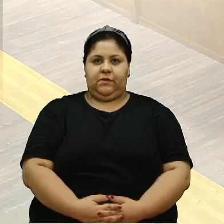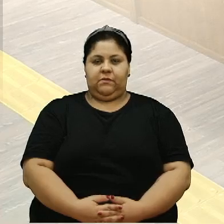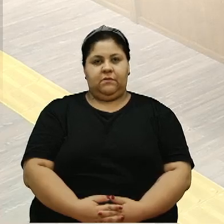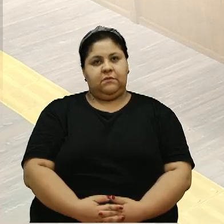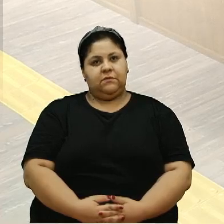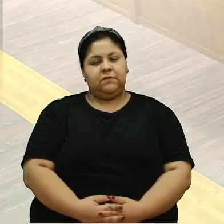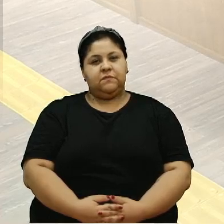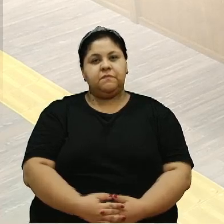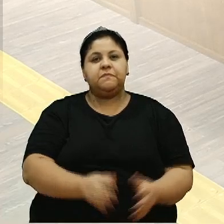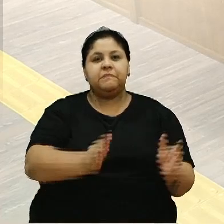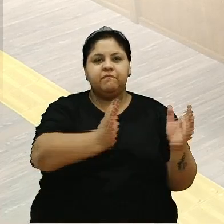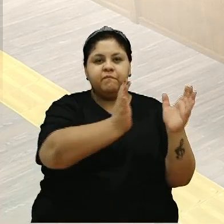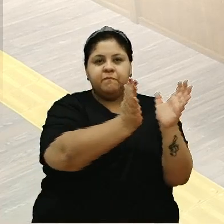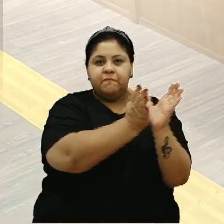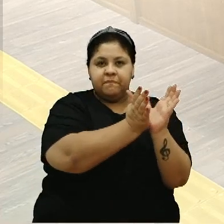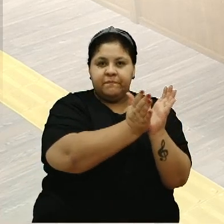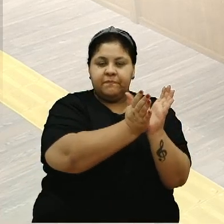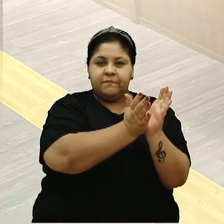Novos colegas,